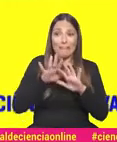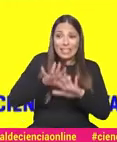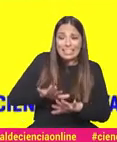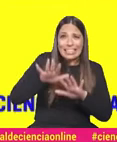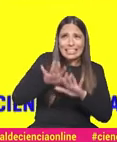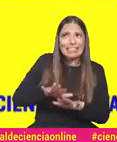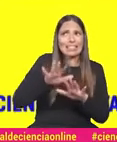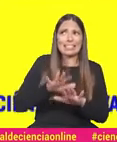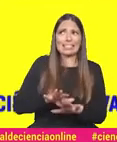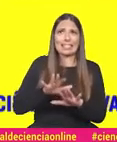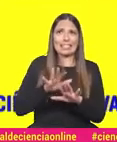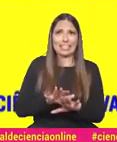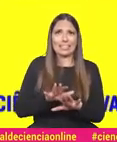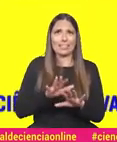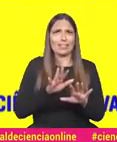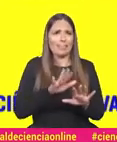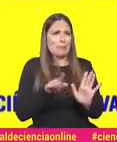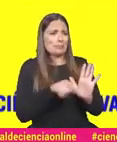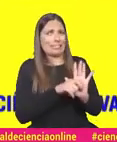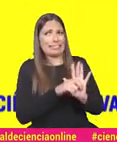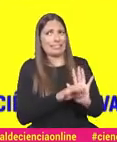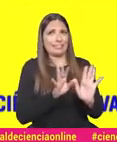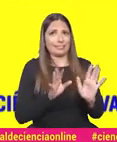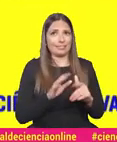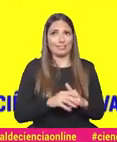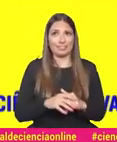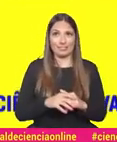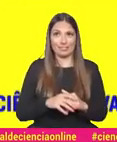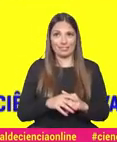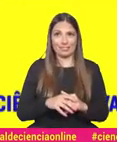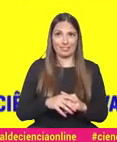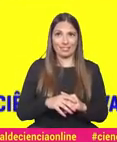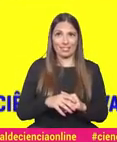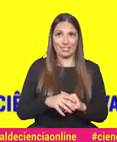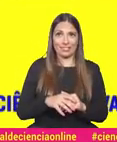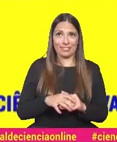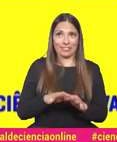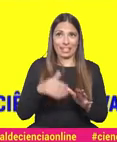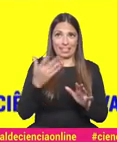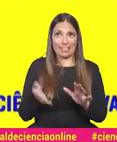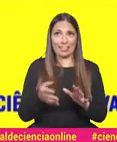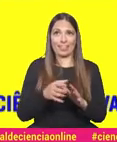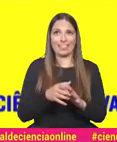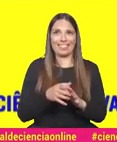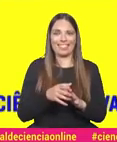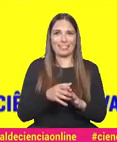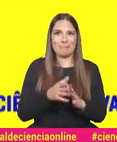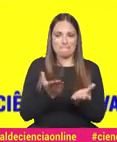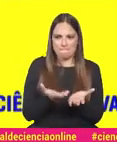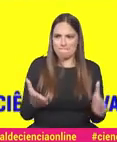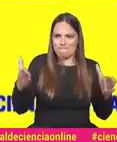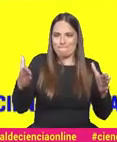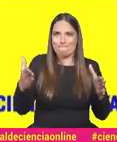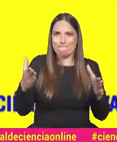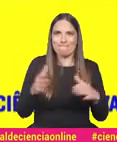Ai. Vagirinho pela mesa. Não faço pressão. Espere, espere, espere. Espere, espere. Deixar que eu disse tudo. Espere, olha aqui. Eu estava a tentar me